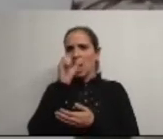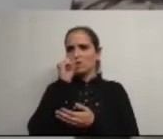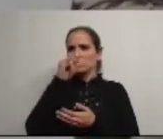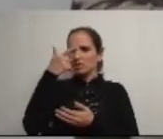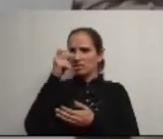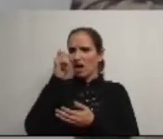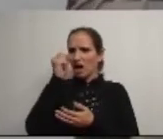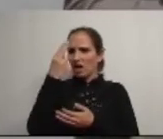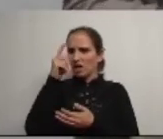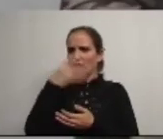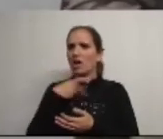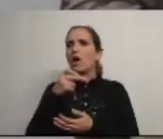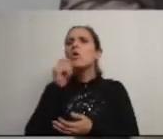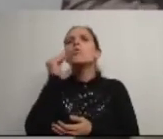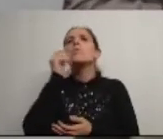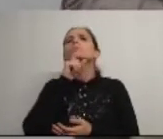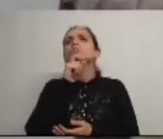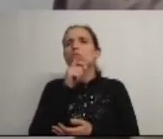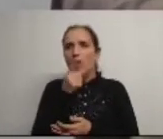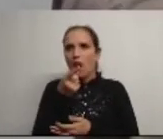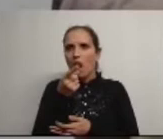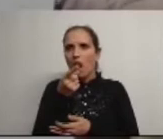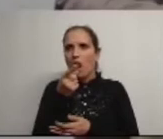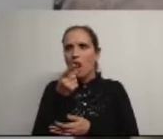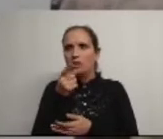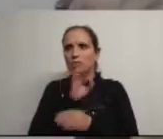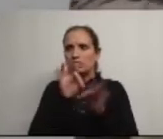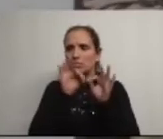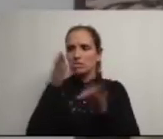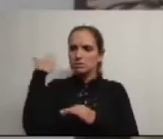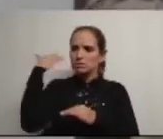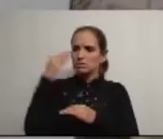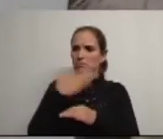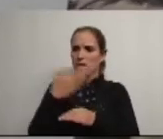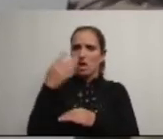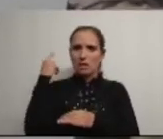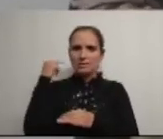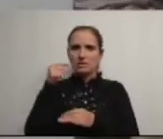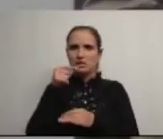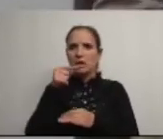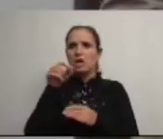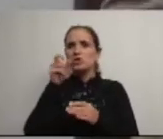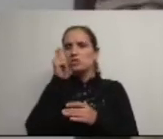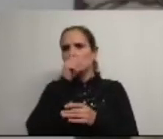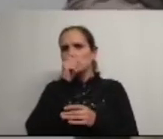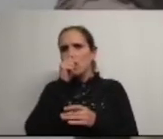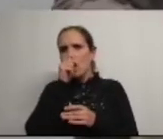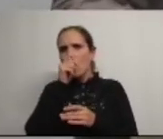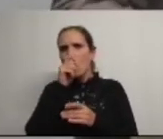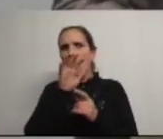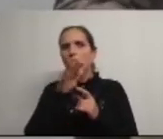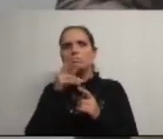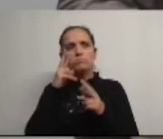como é possível que pelo menos até à semana anterior que a estação arqueológica do Cabeço de Voga